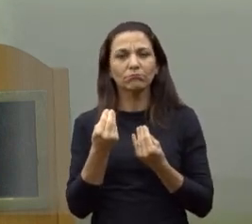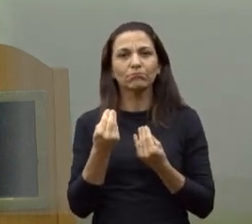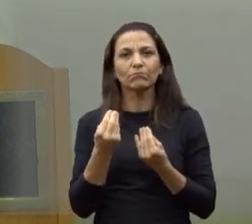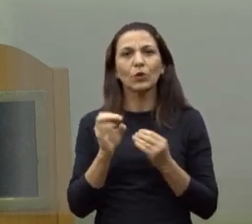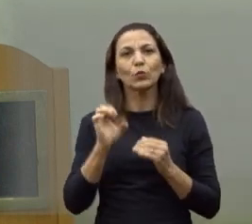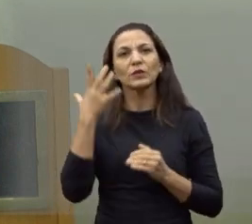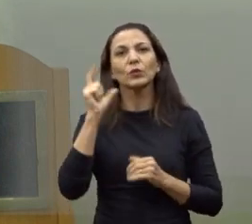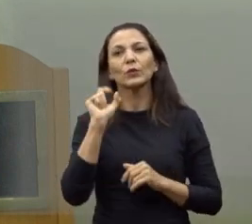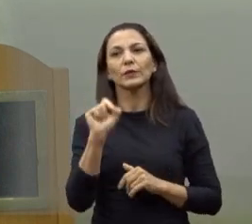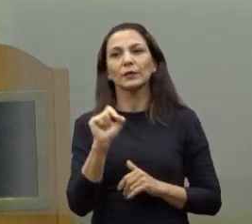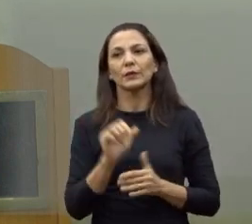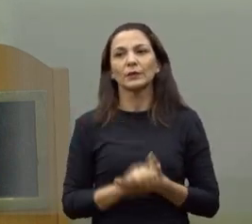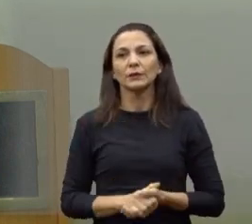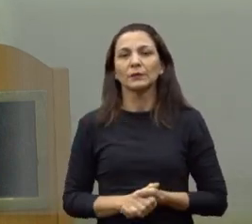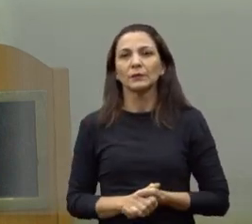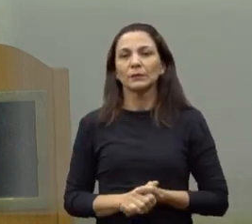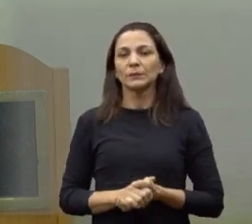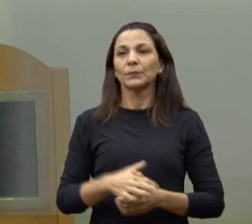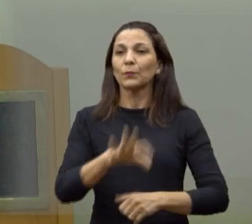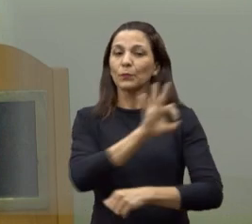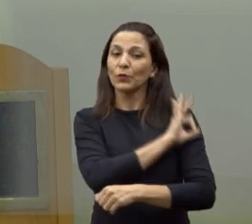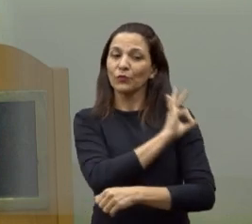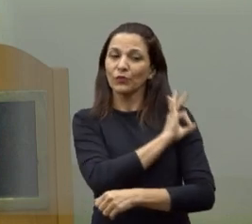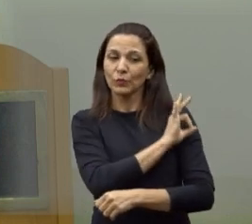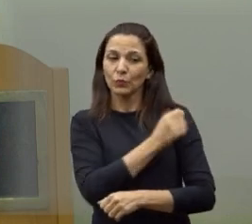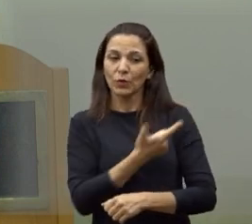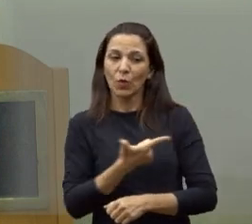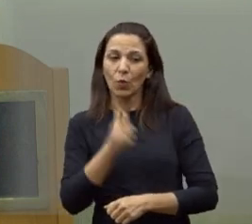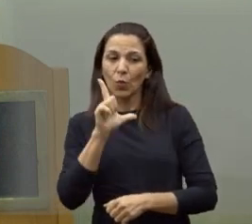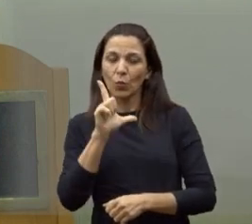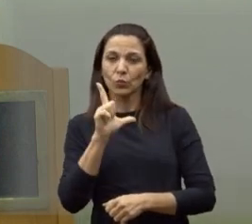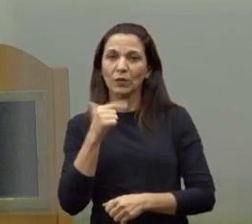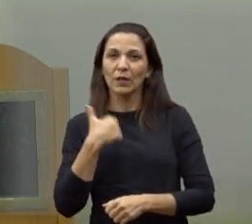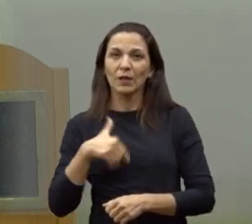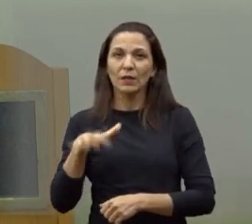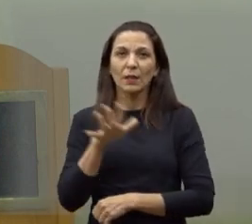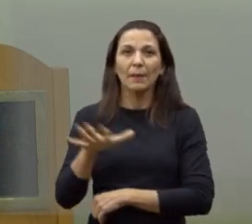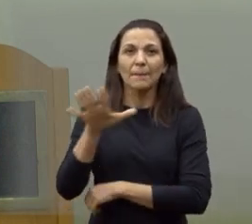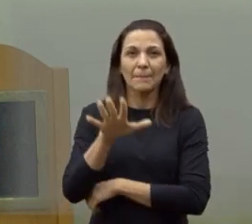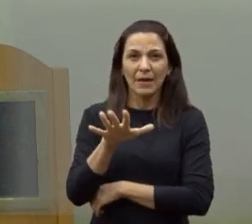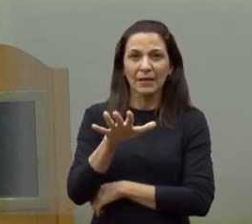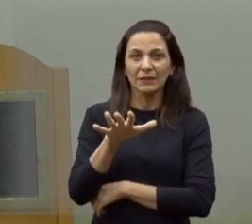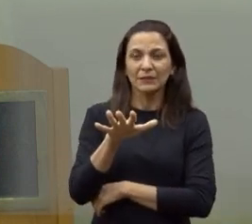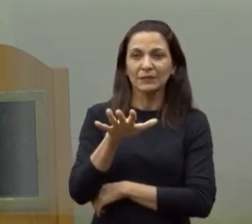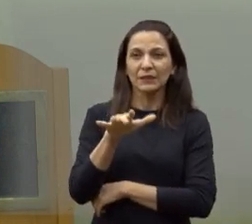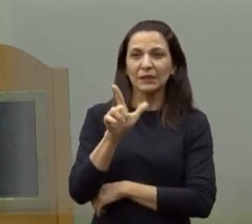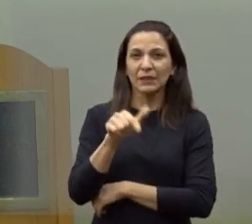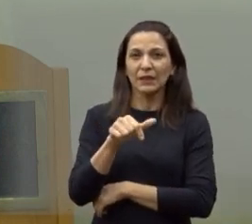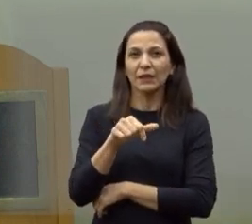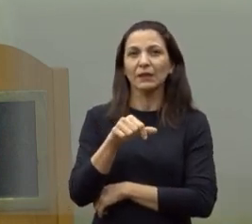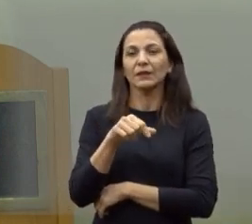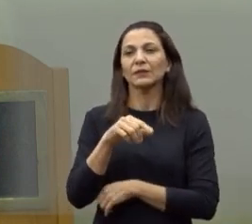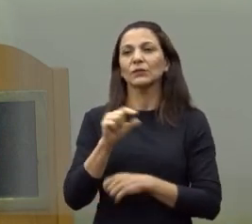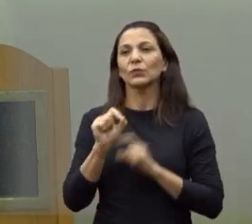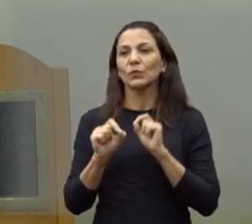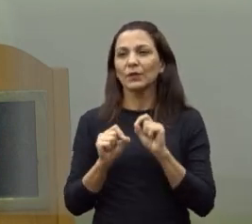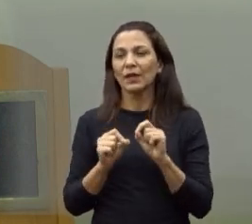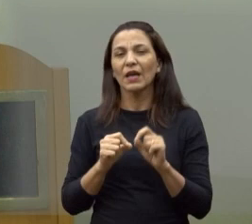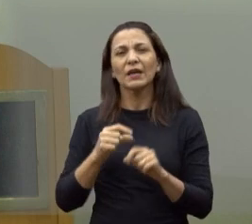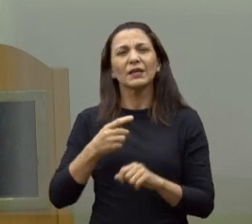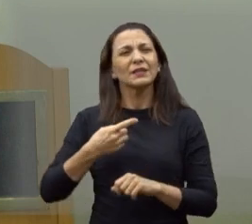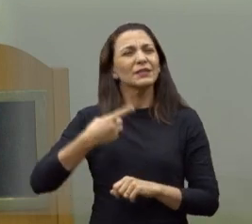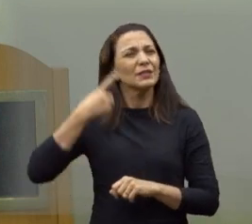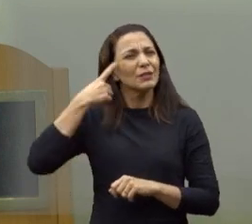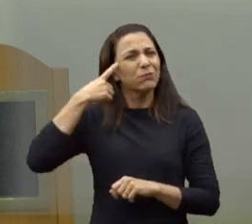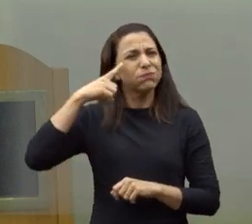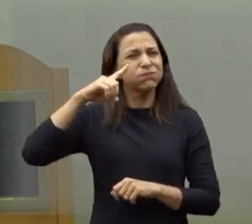até para o prefeito, a Praça Escalamandré Sobrinho, há mais de dias